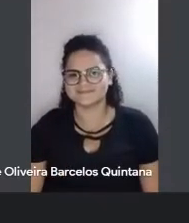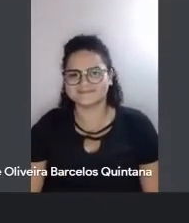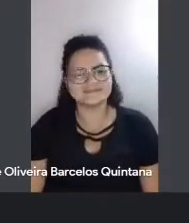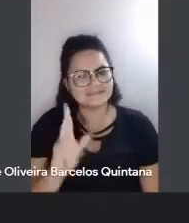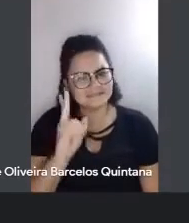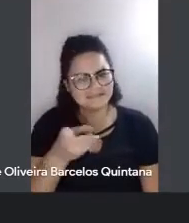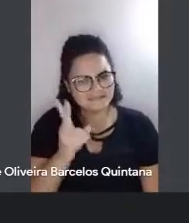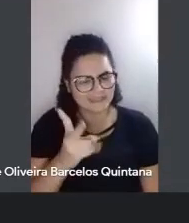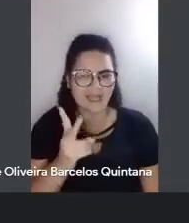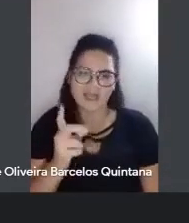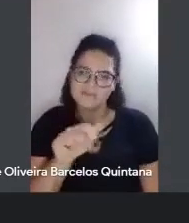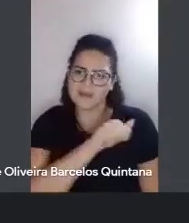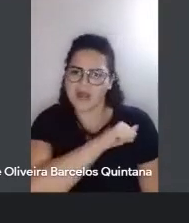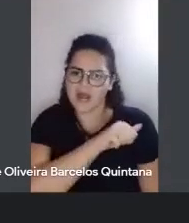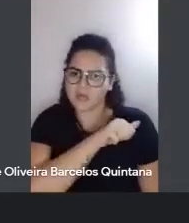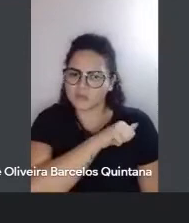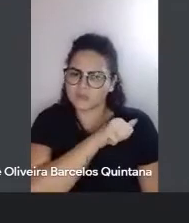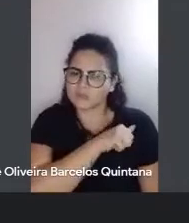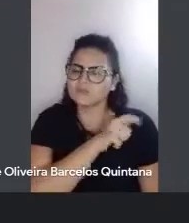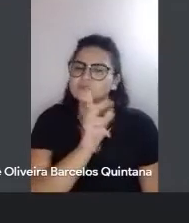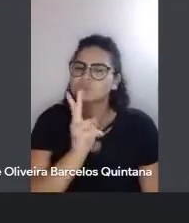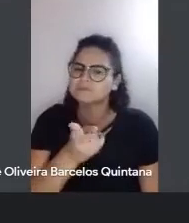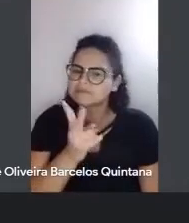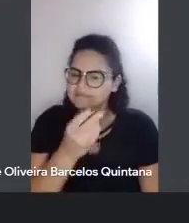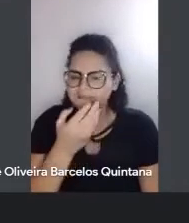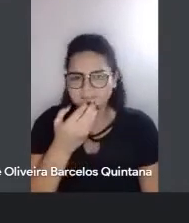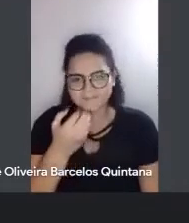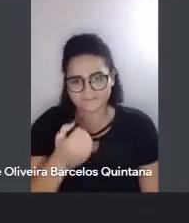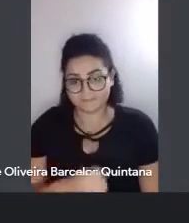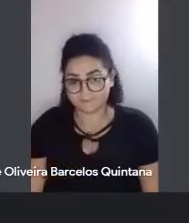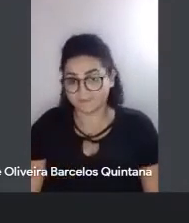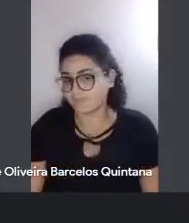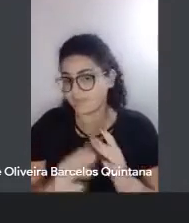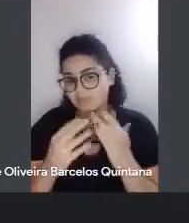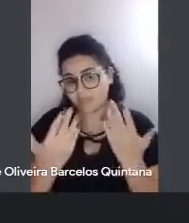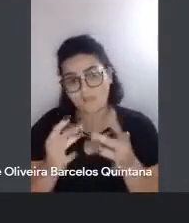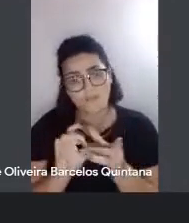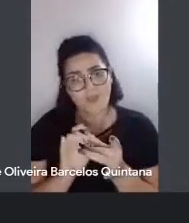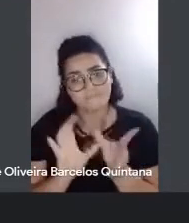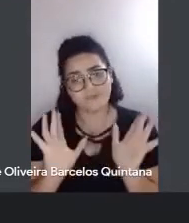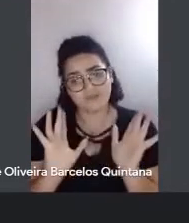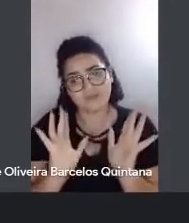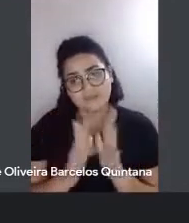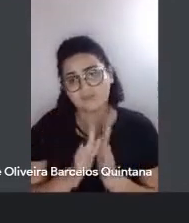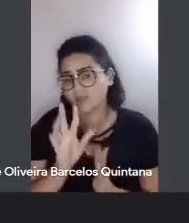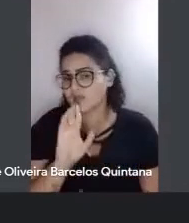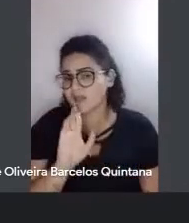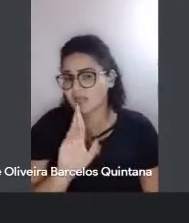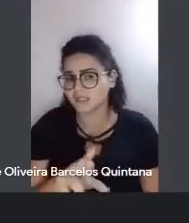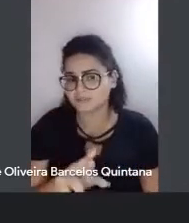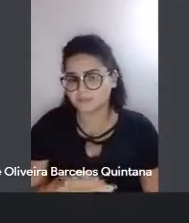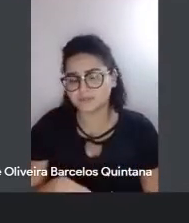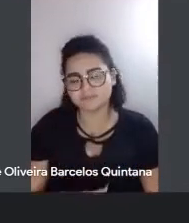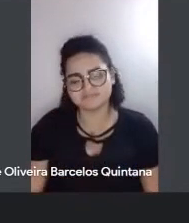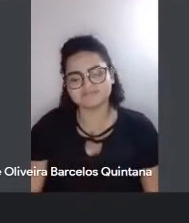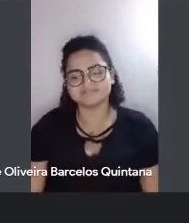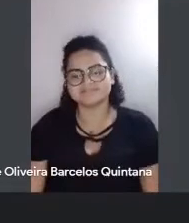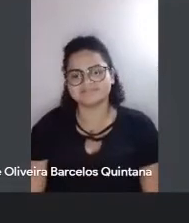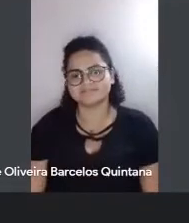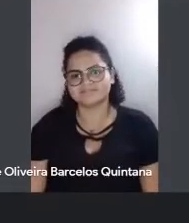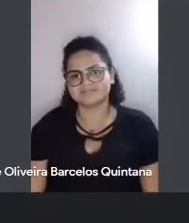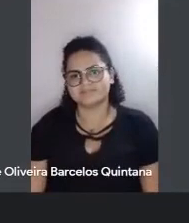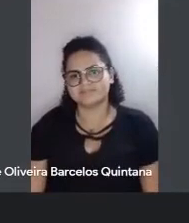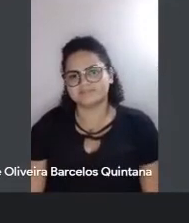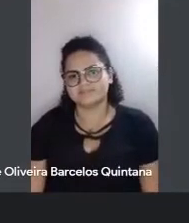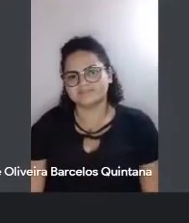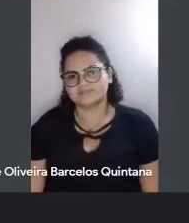trazendo seus alunos também, vez em quando. Então, fiquem à vontade, para vocês responderem em bloco aí as duas meninas lindas, Anélia